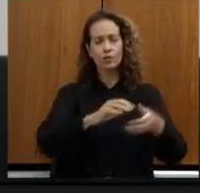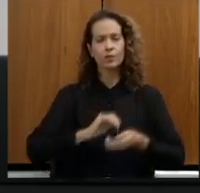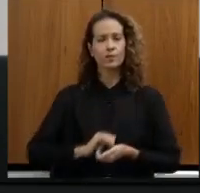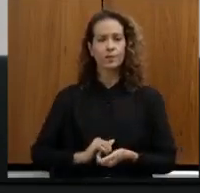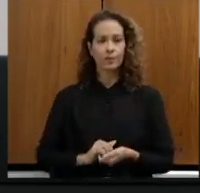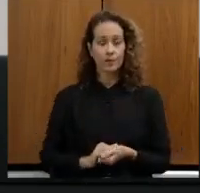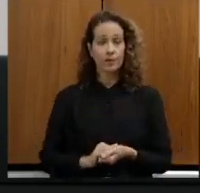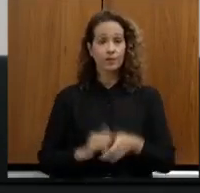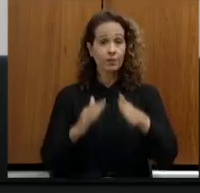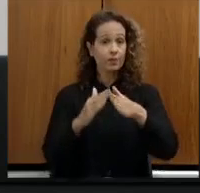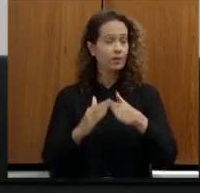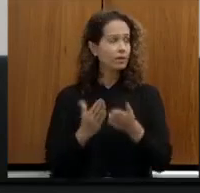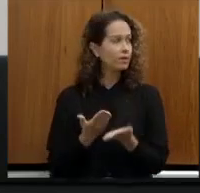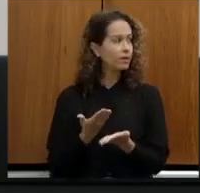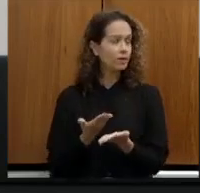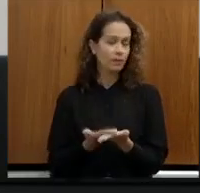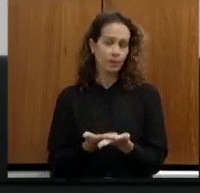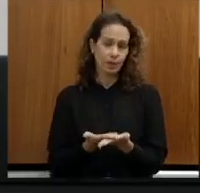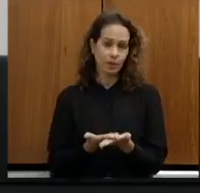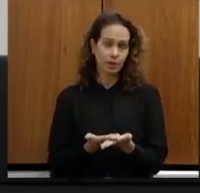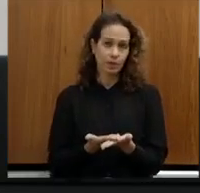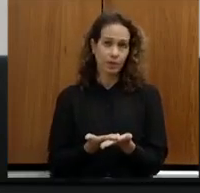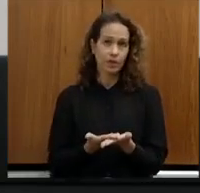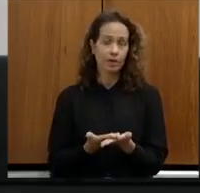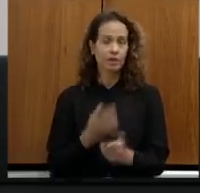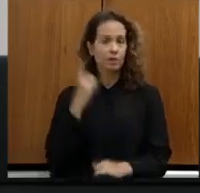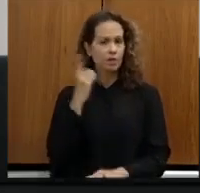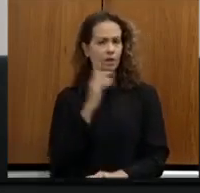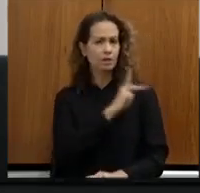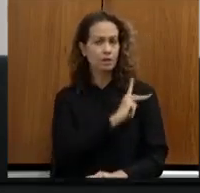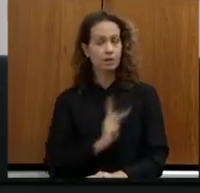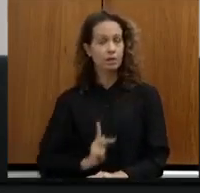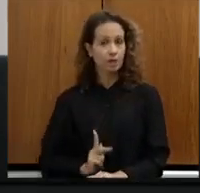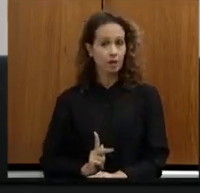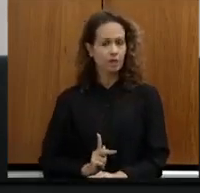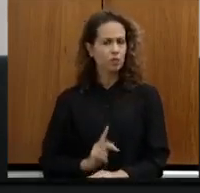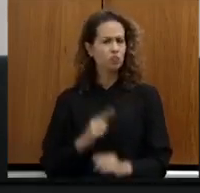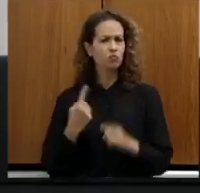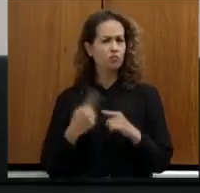Esse requerimento, deputado, presidente, dá,